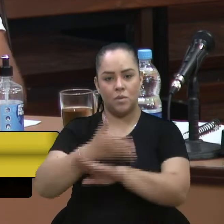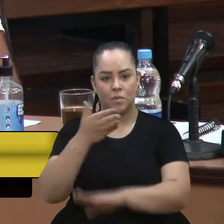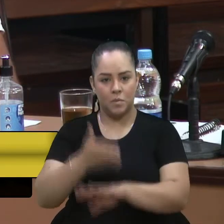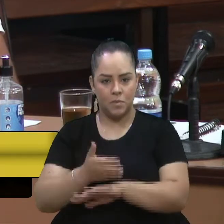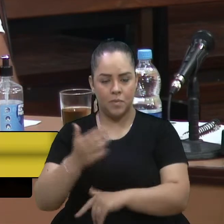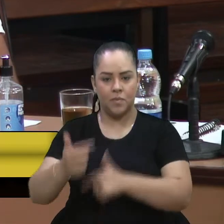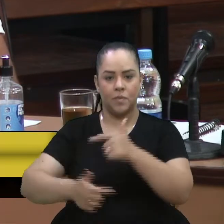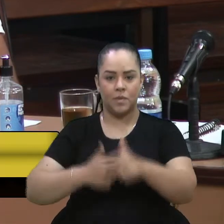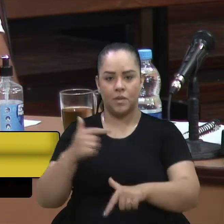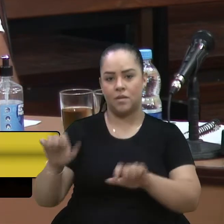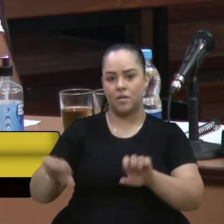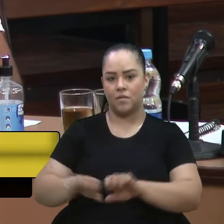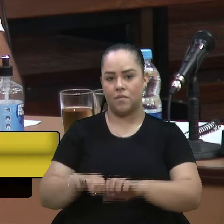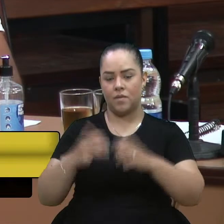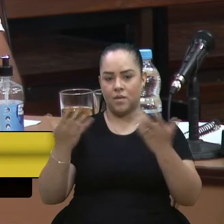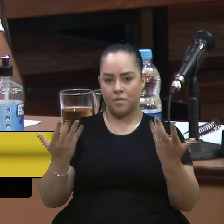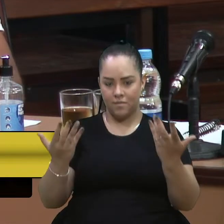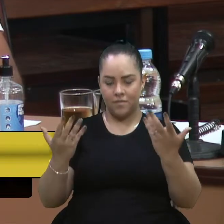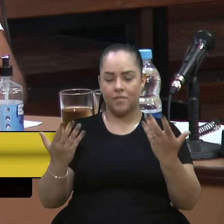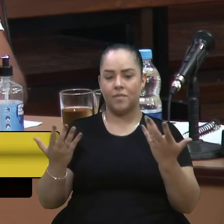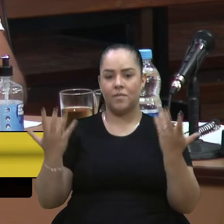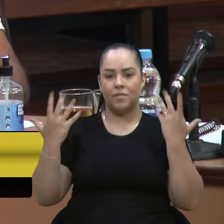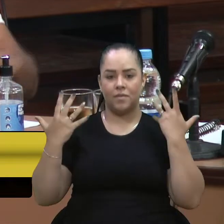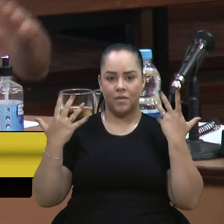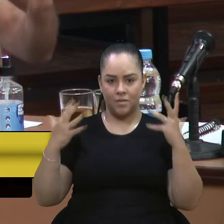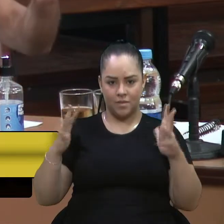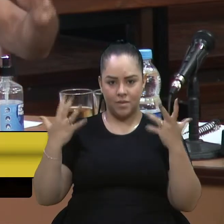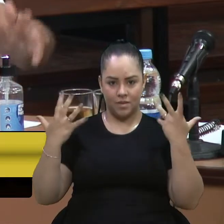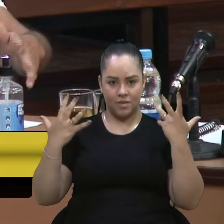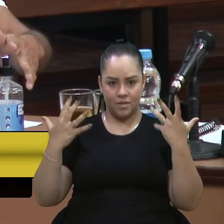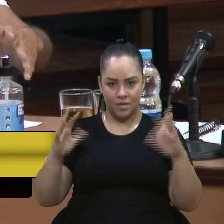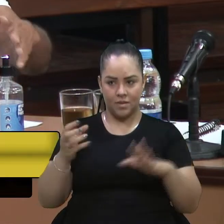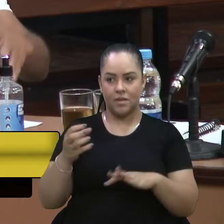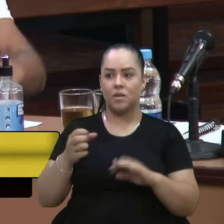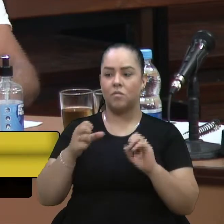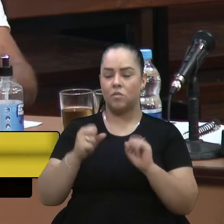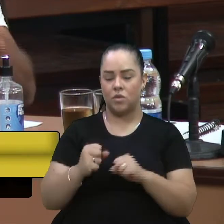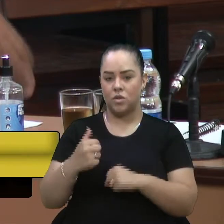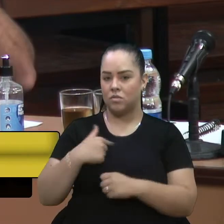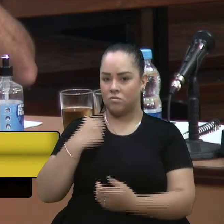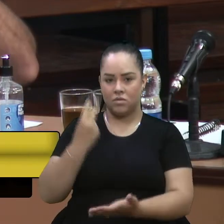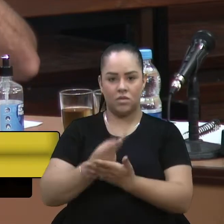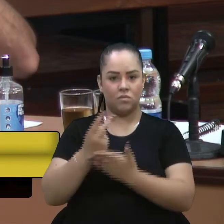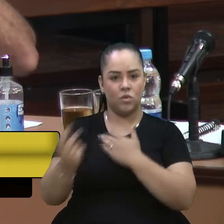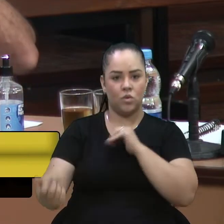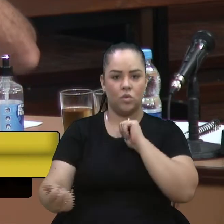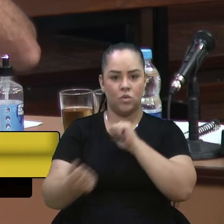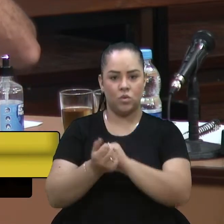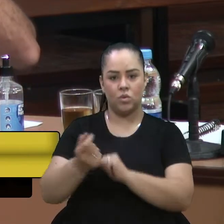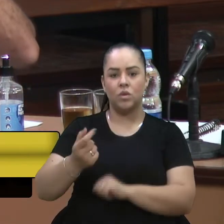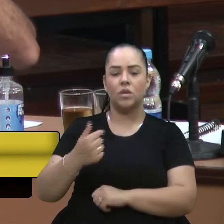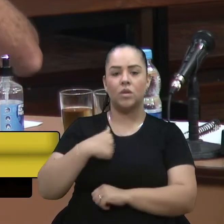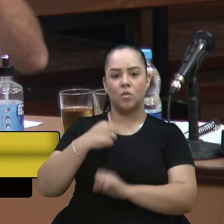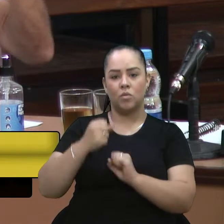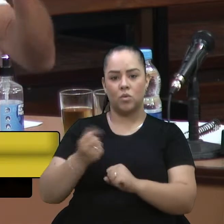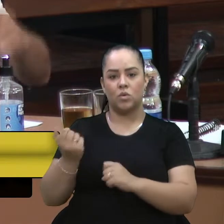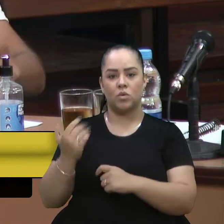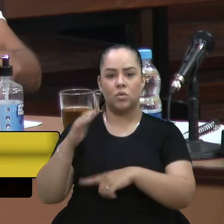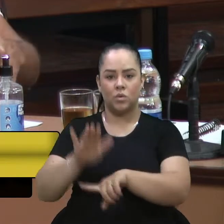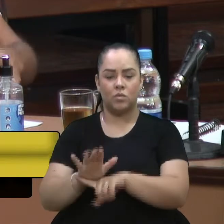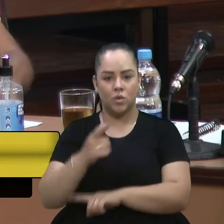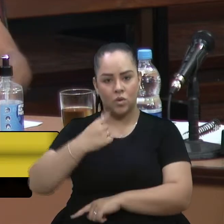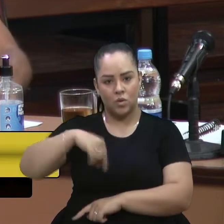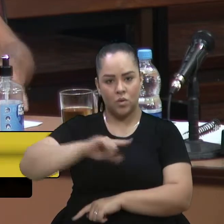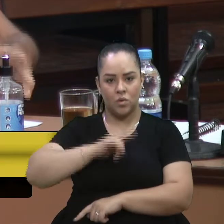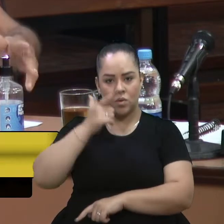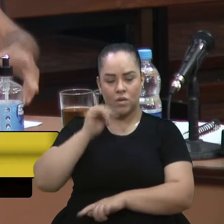nesse evento. Então, quero te parabenizar e pode contar com esse vereador o que posso te ajudar para que nós possamos alavancar a